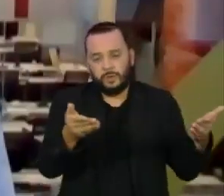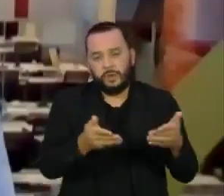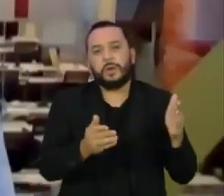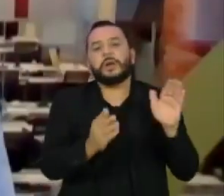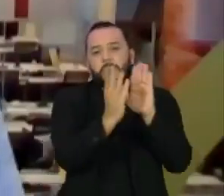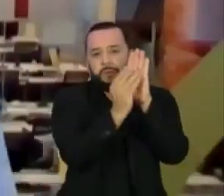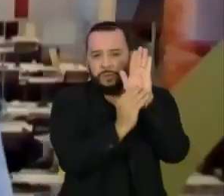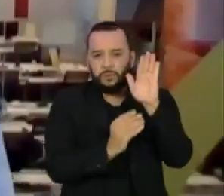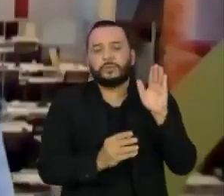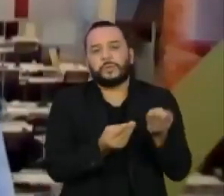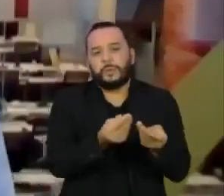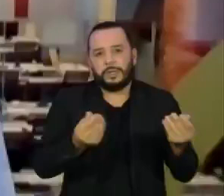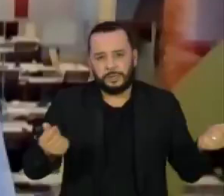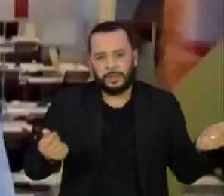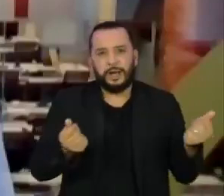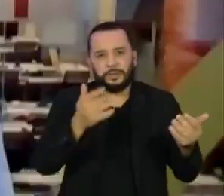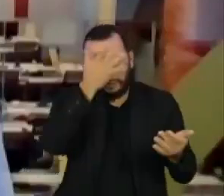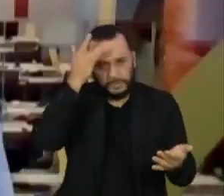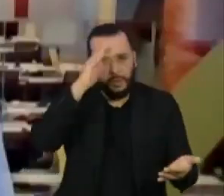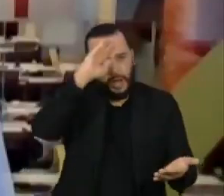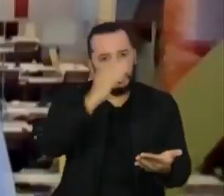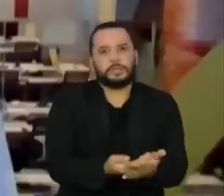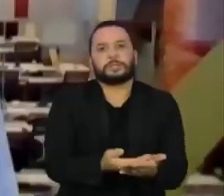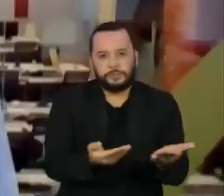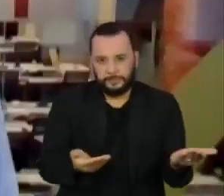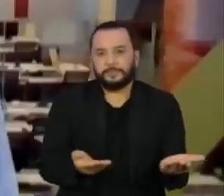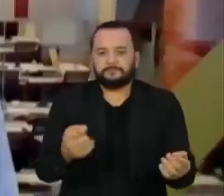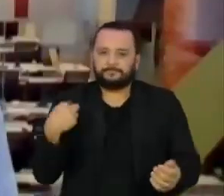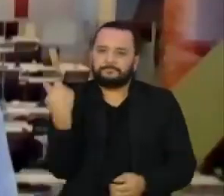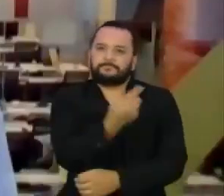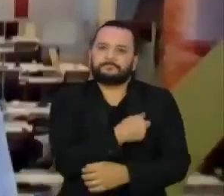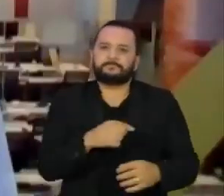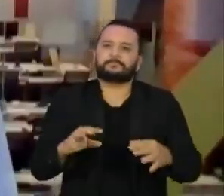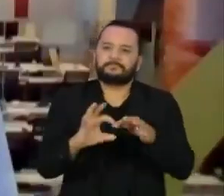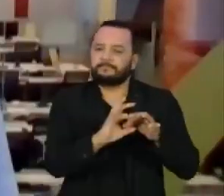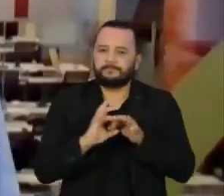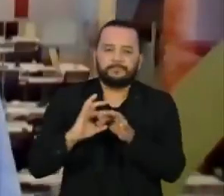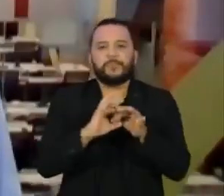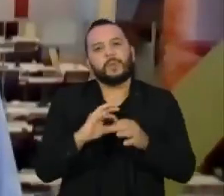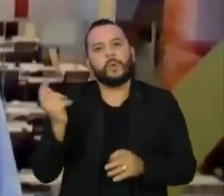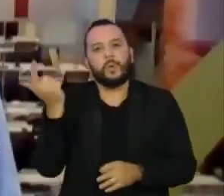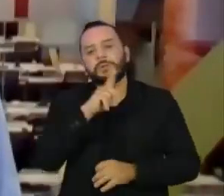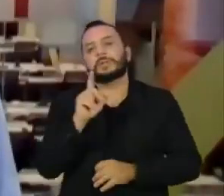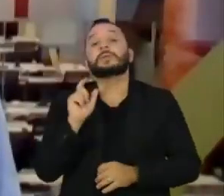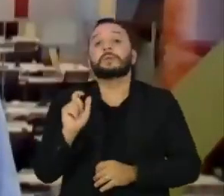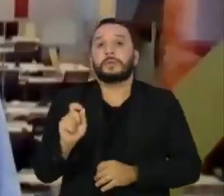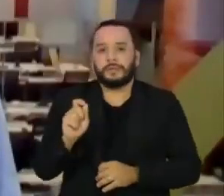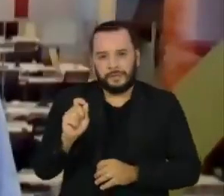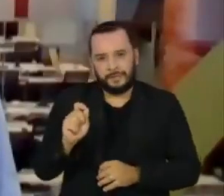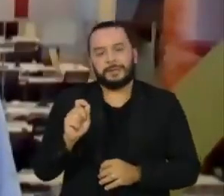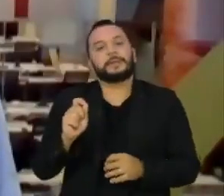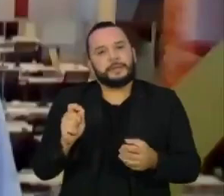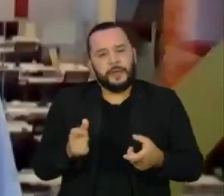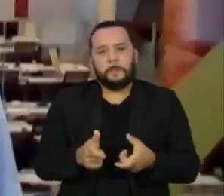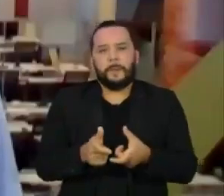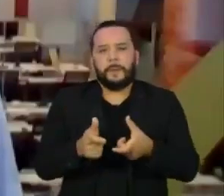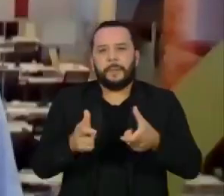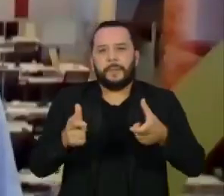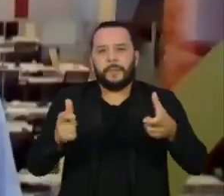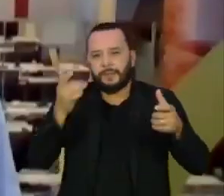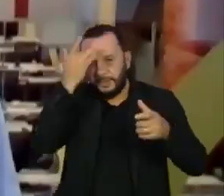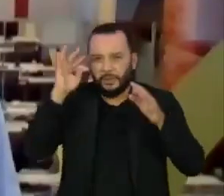qualidade, credibilidade. Isso daí, juntos, conseguimos impulsionar muito o crescimento do consumo de conteúdo